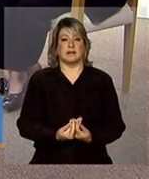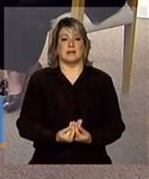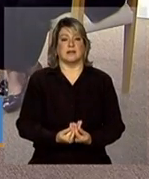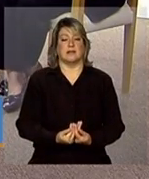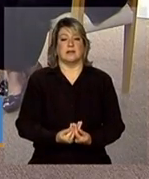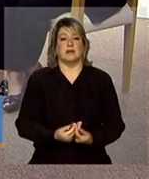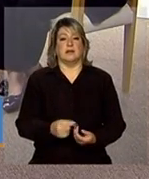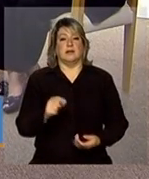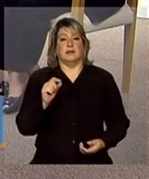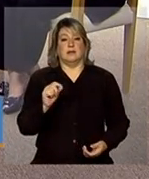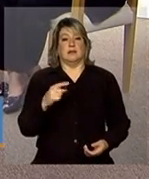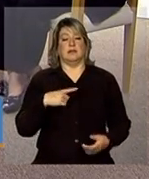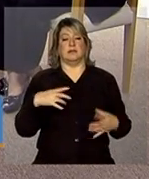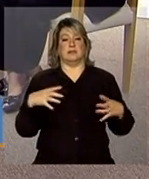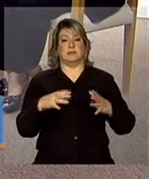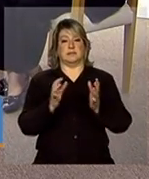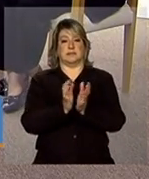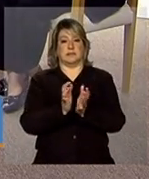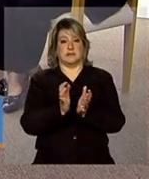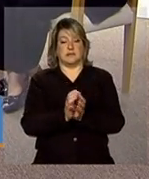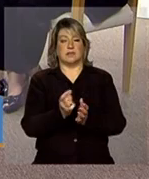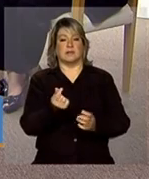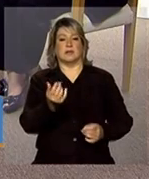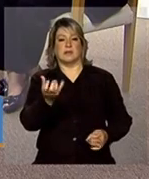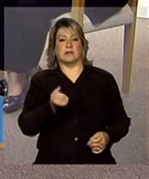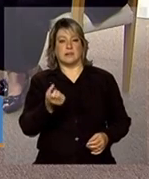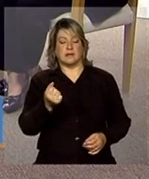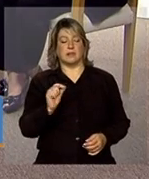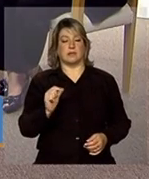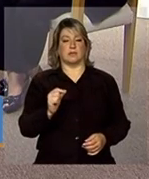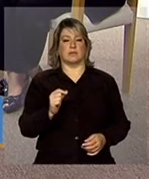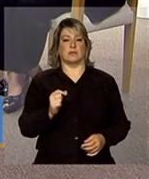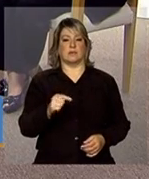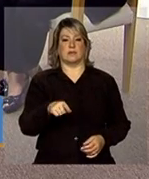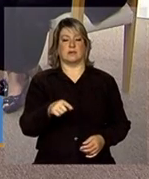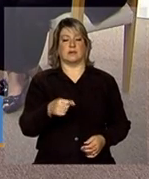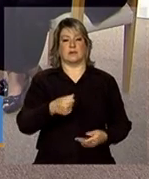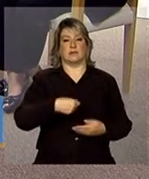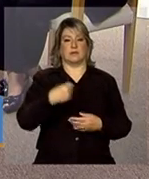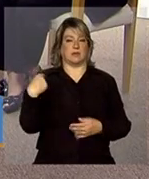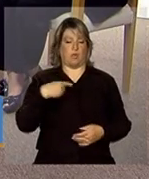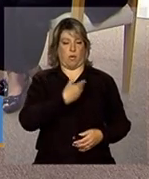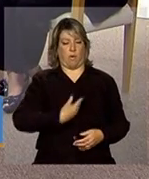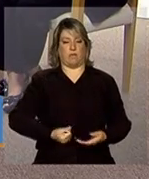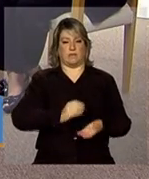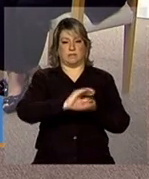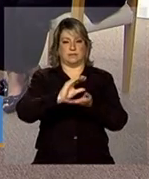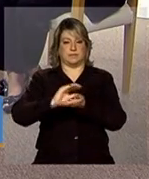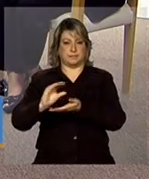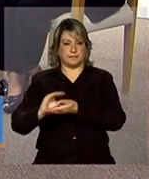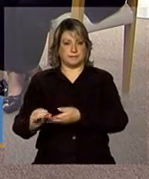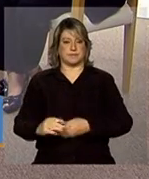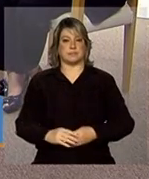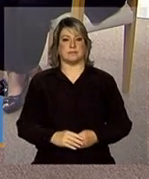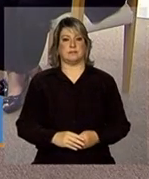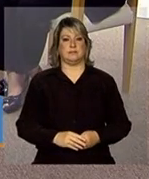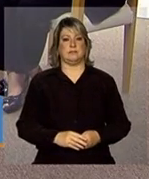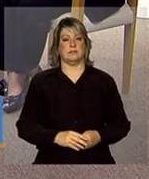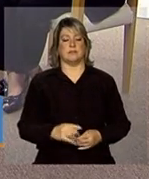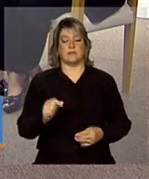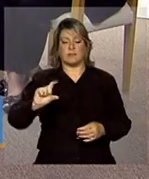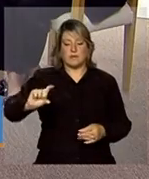vamos dizer assim, que recebem os recursos de transferência de renda, né? Da União, né? Do Governo Federal. E dos